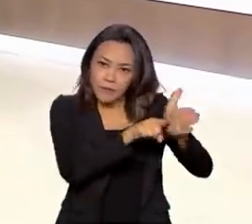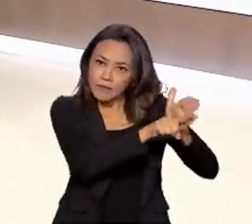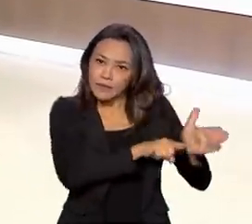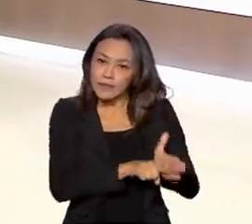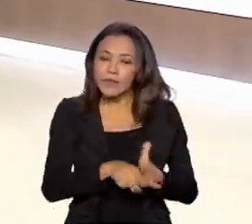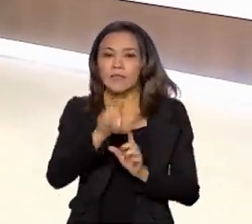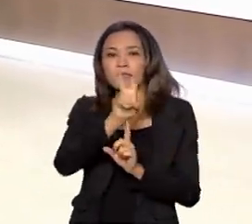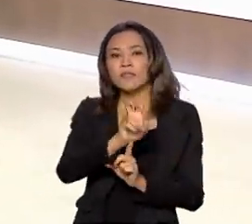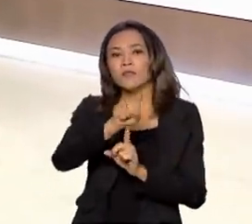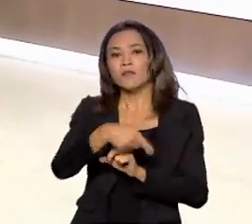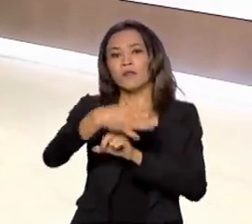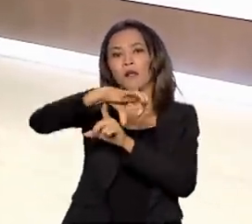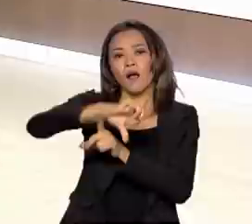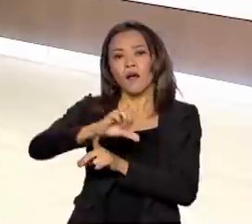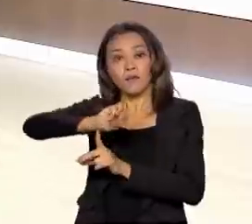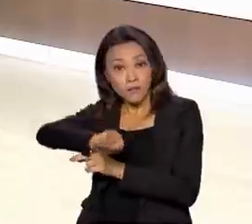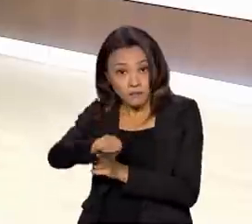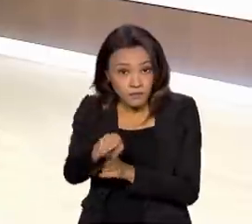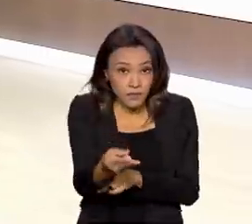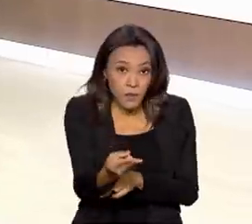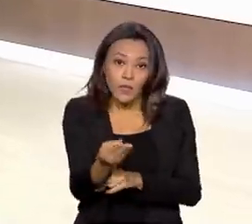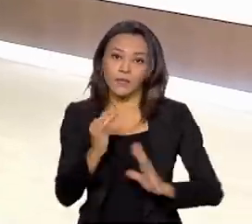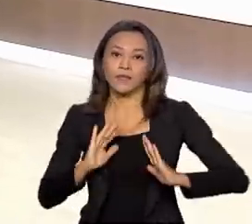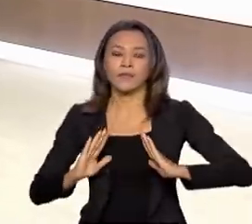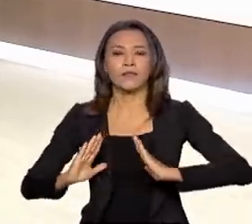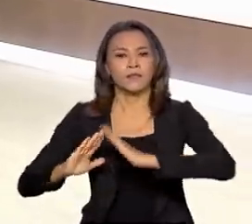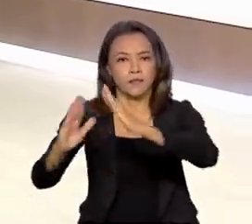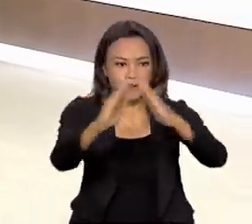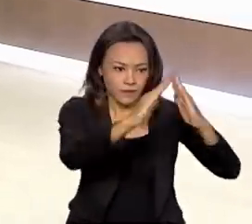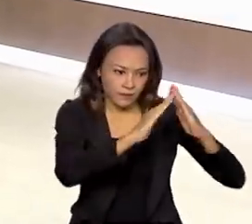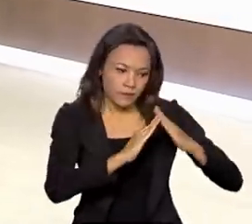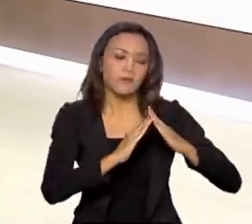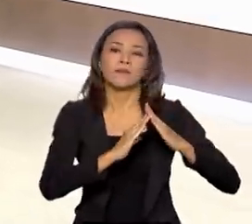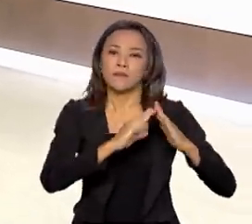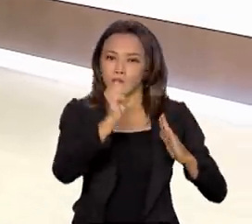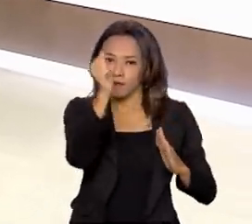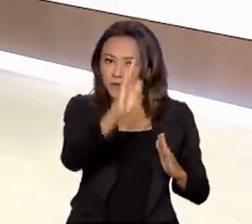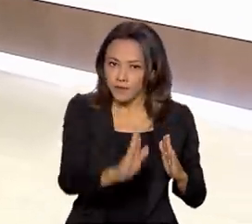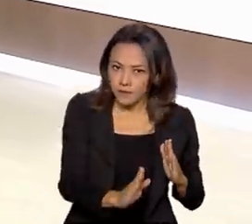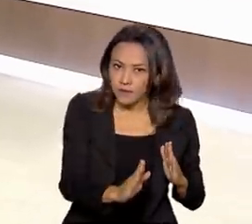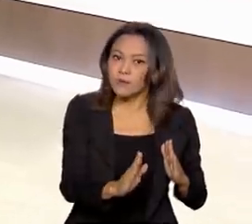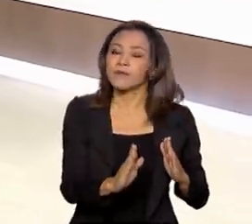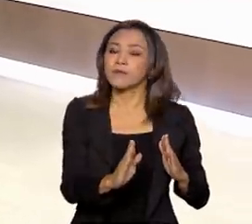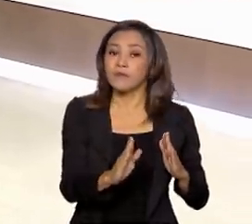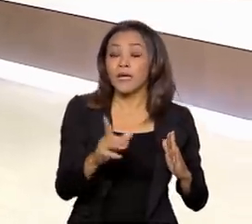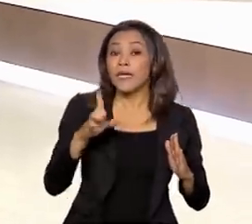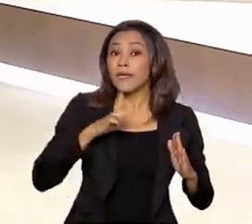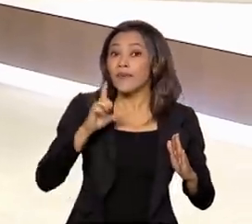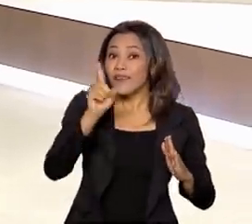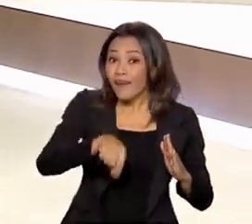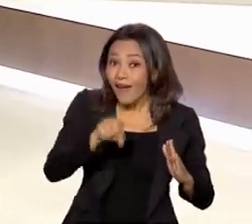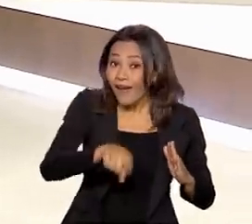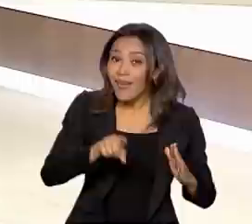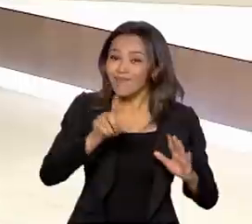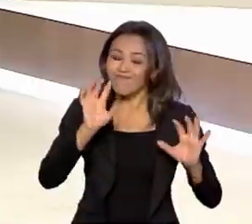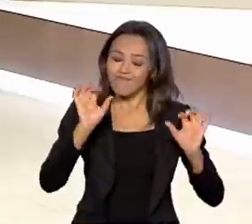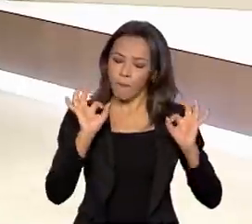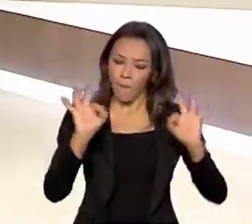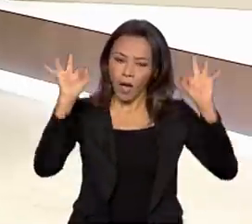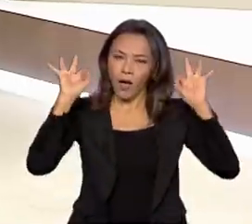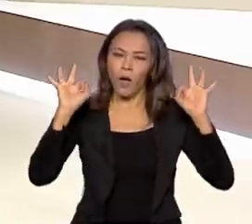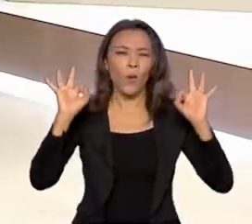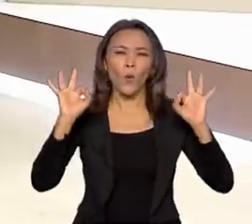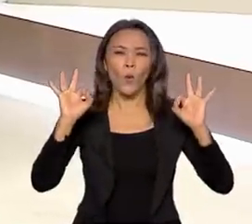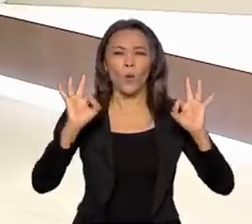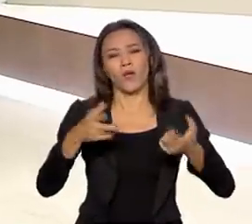5,9 milhões de unidades habitacionais constituídas como déficit habitacional. O